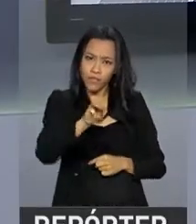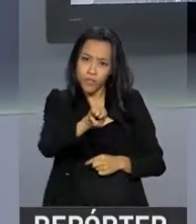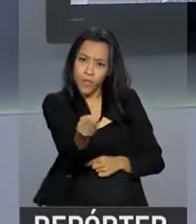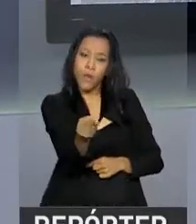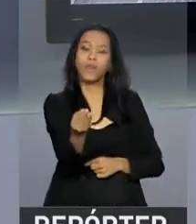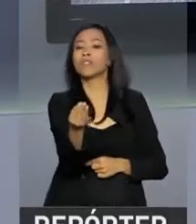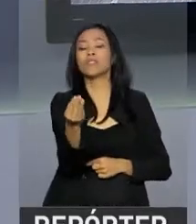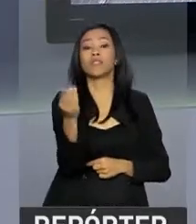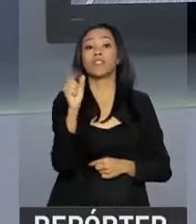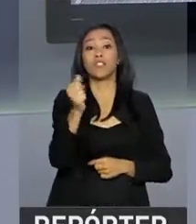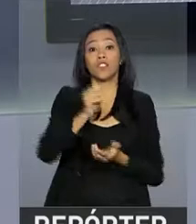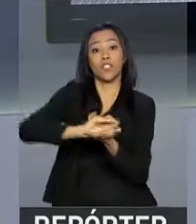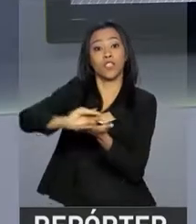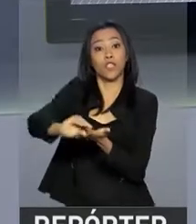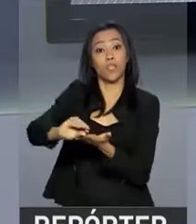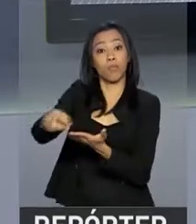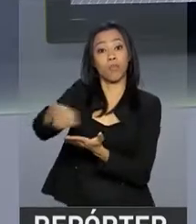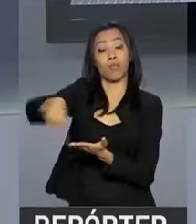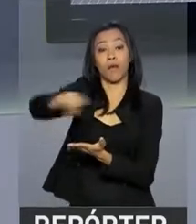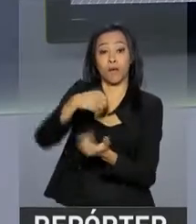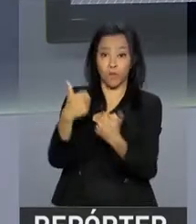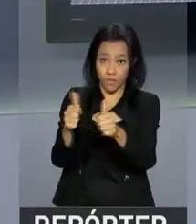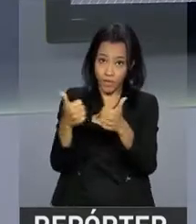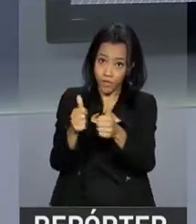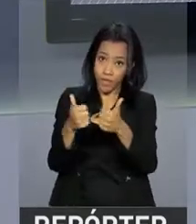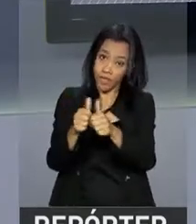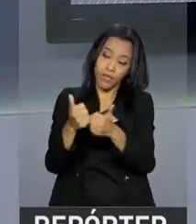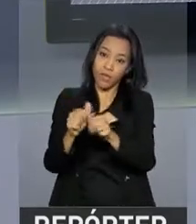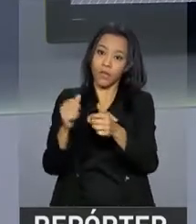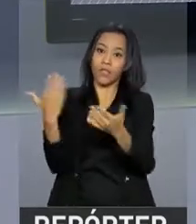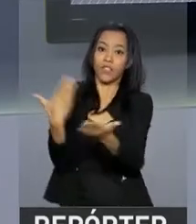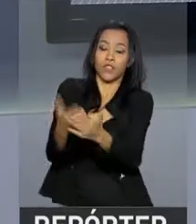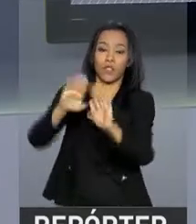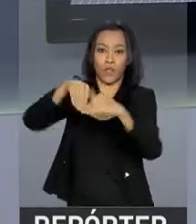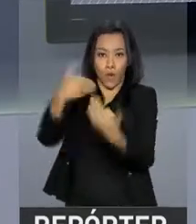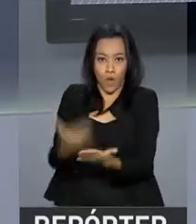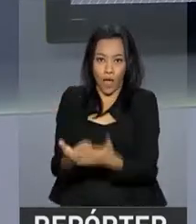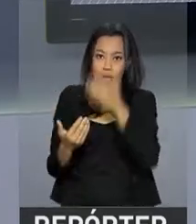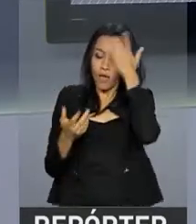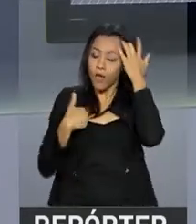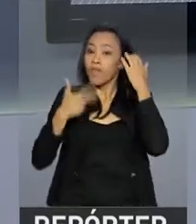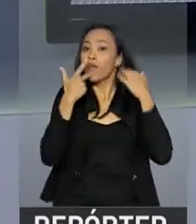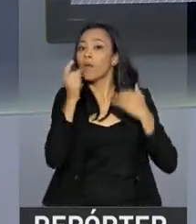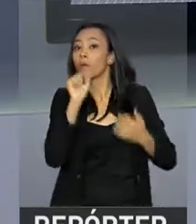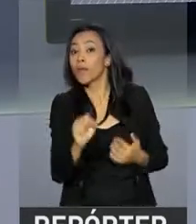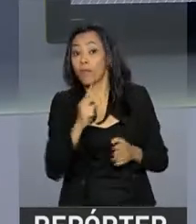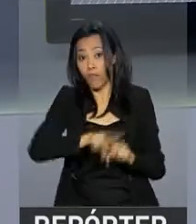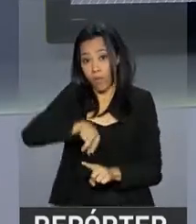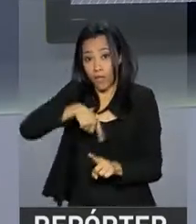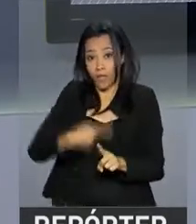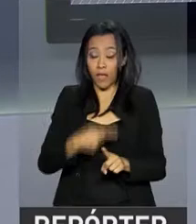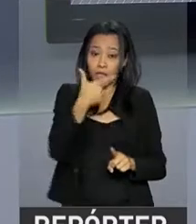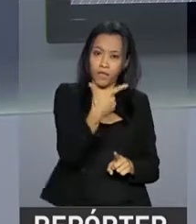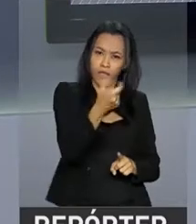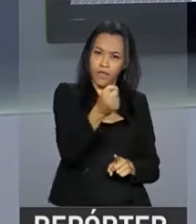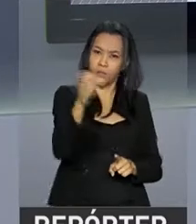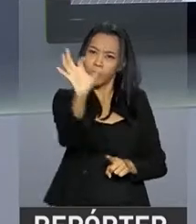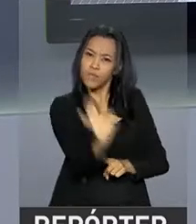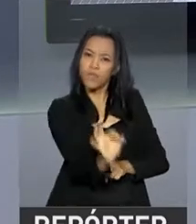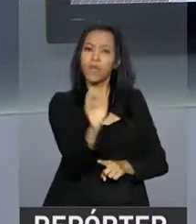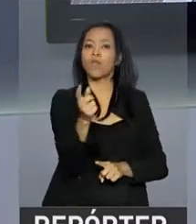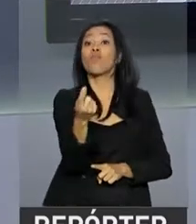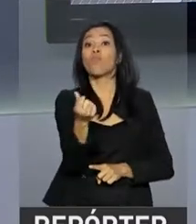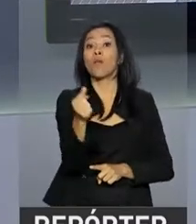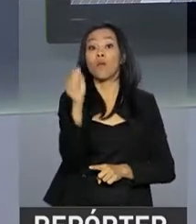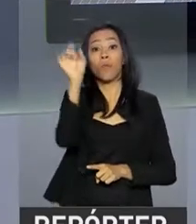transporte escolar. Após oito anos sem reajuste, o Ministério da Educação anunciou que vai aumentar em 20% o valor pago por